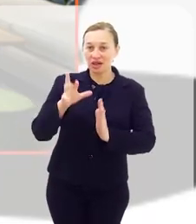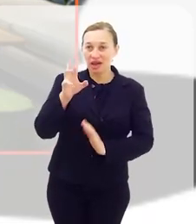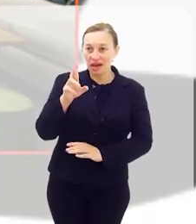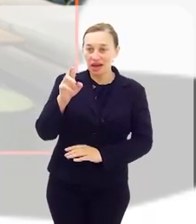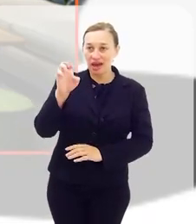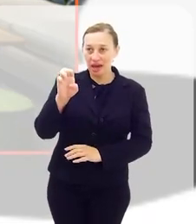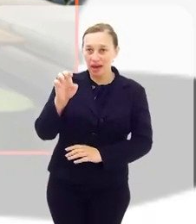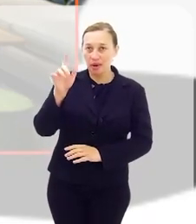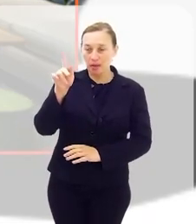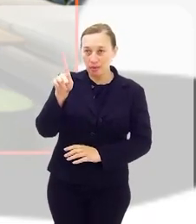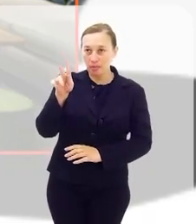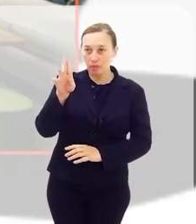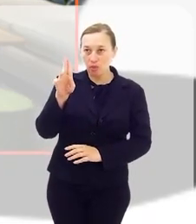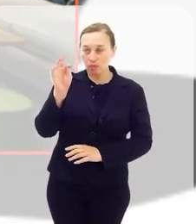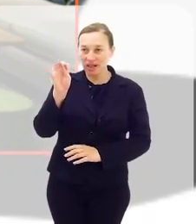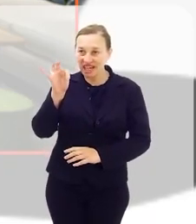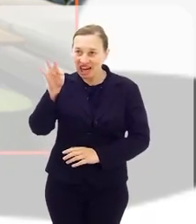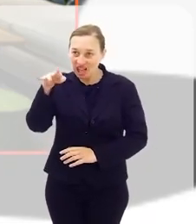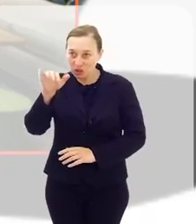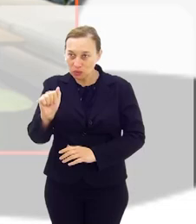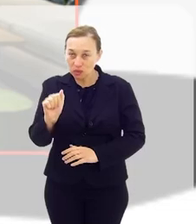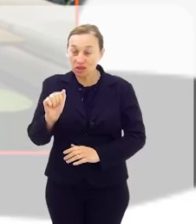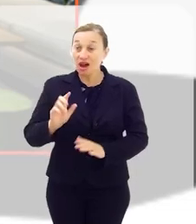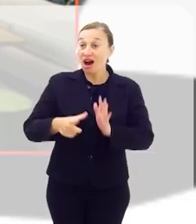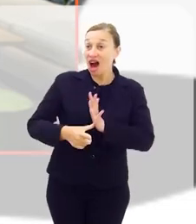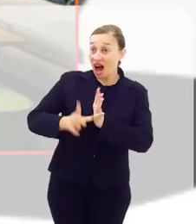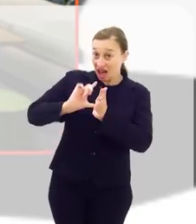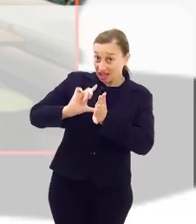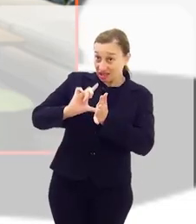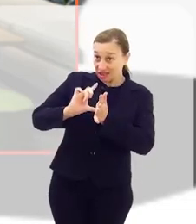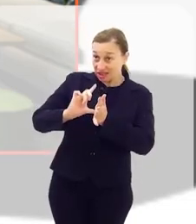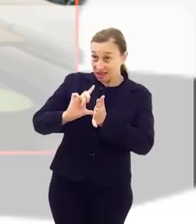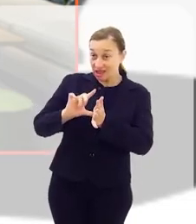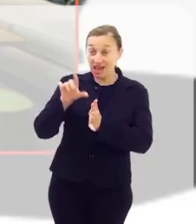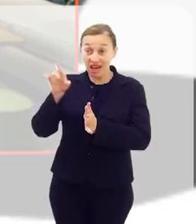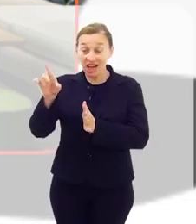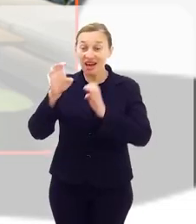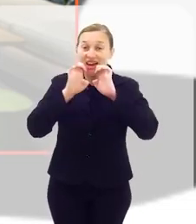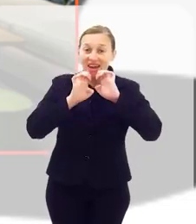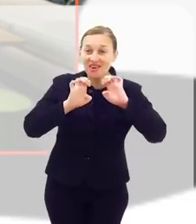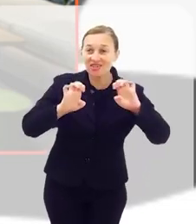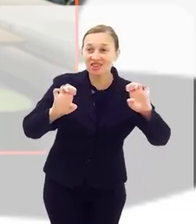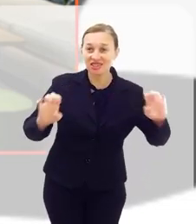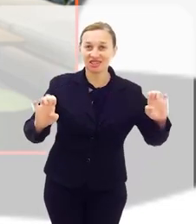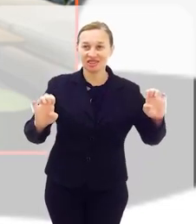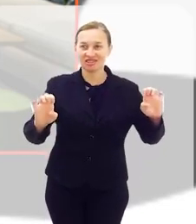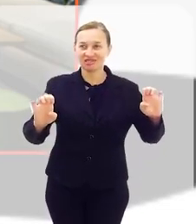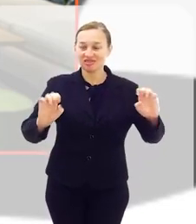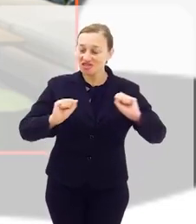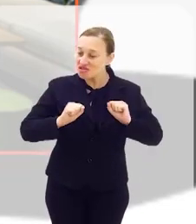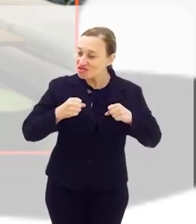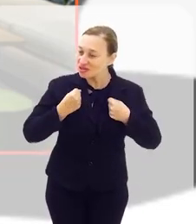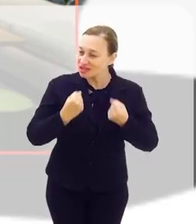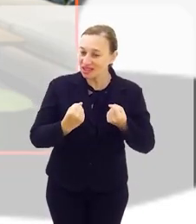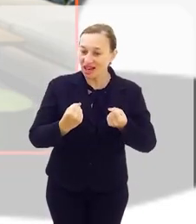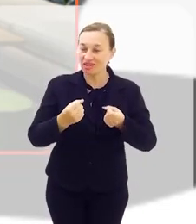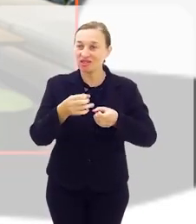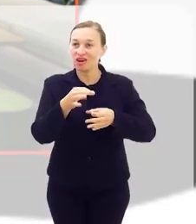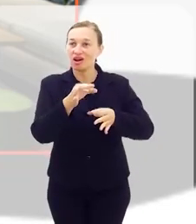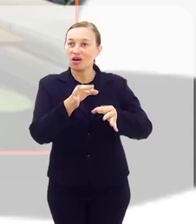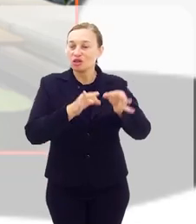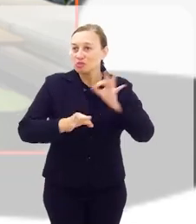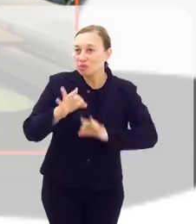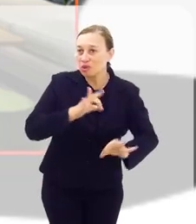Republicanos. Antes de ocupar um cargo no Parlamento Fluminense, ele era um evangelizador dedicado aos